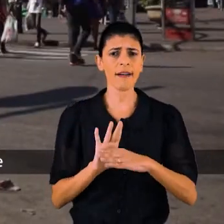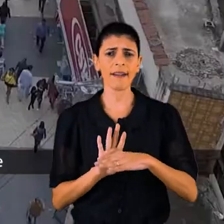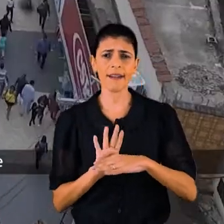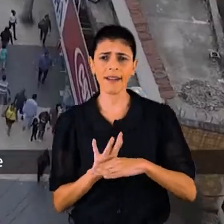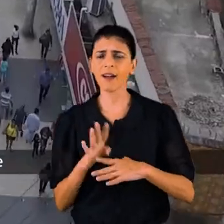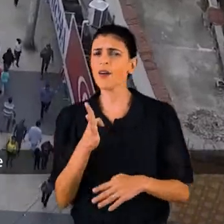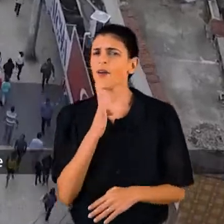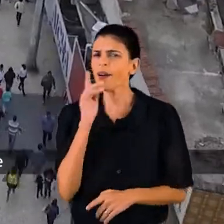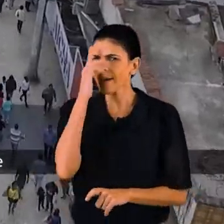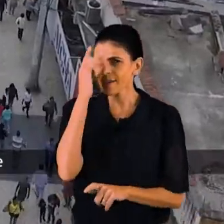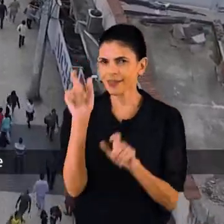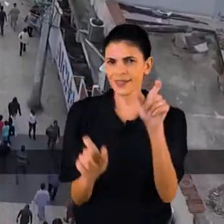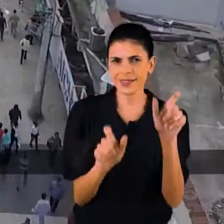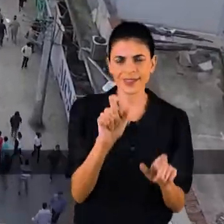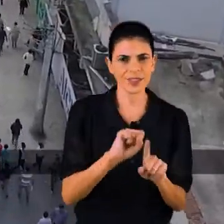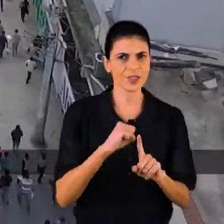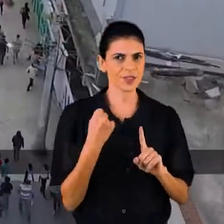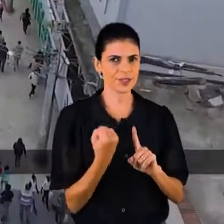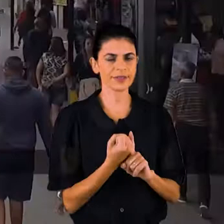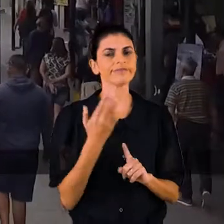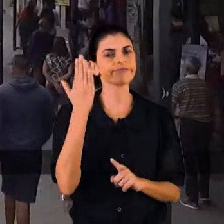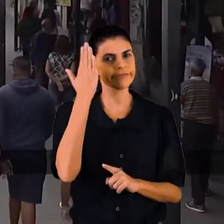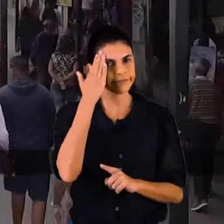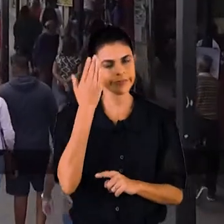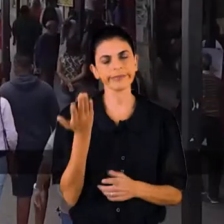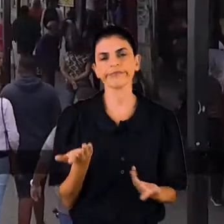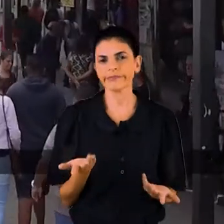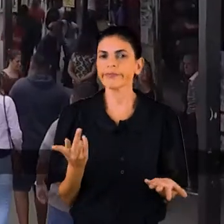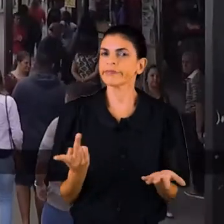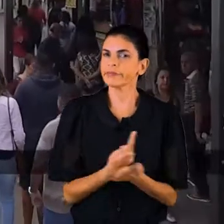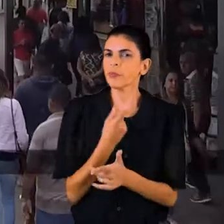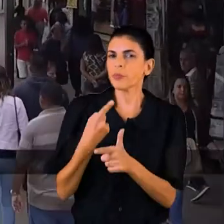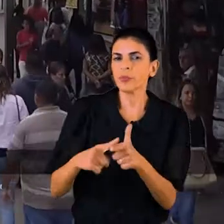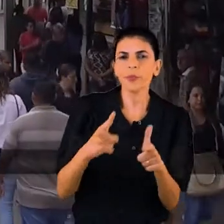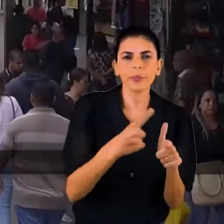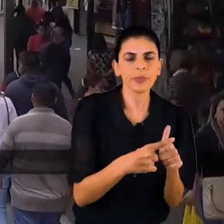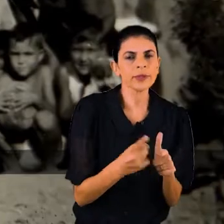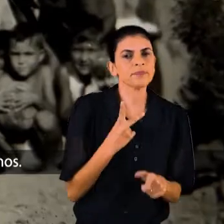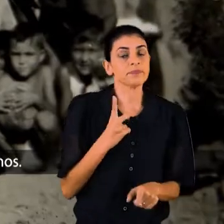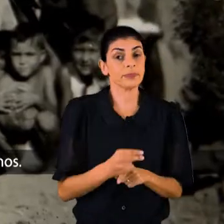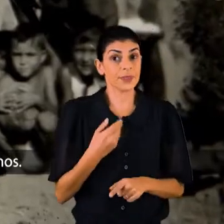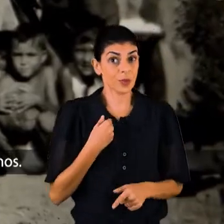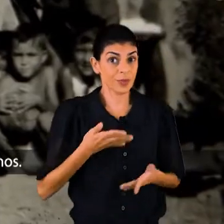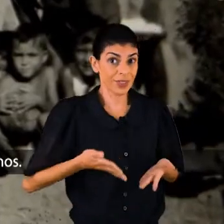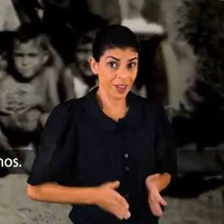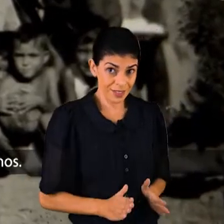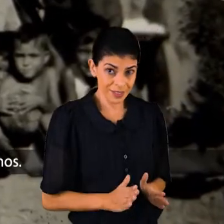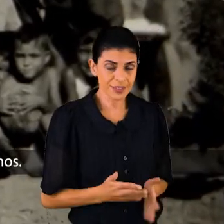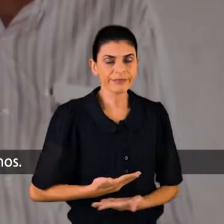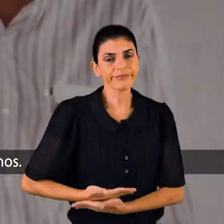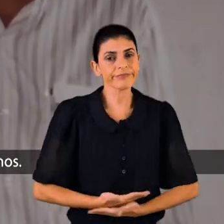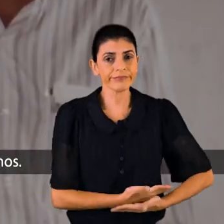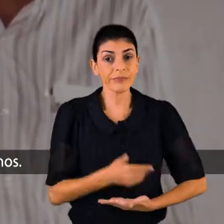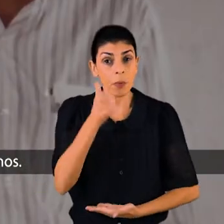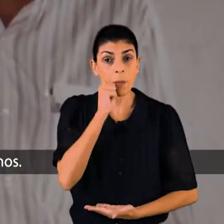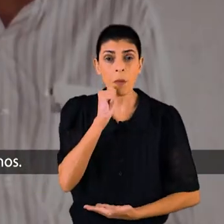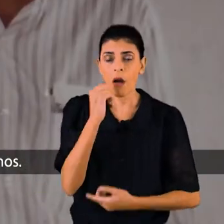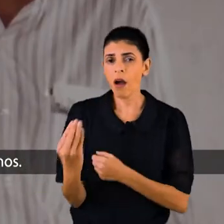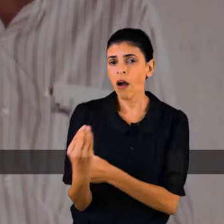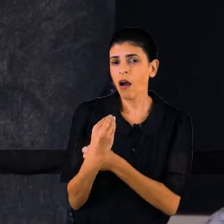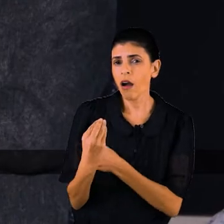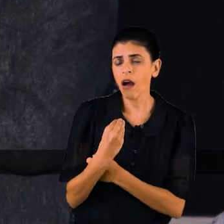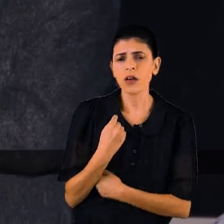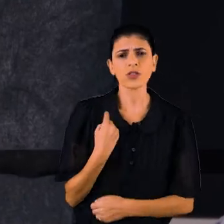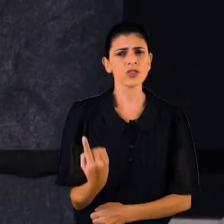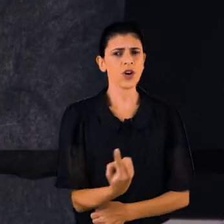conhece a história da sua cidade, tem consciência dos problemas e a força da superação. Filho de lavadeira que sozinha criou seis